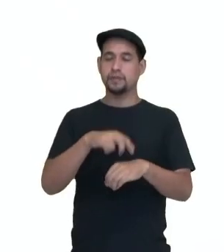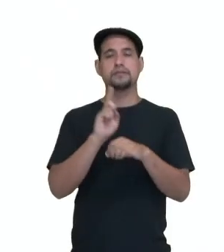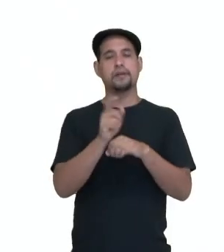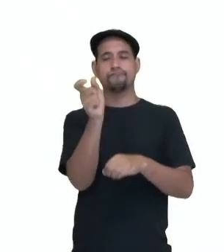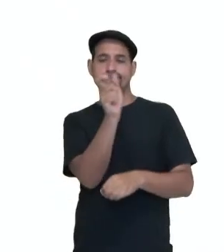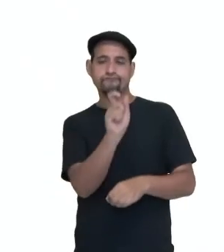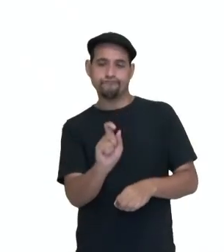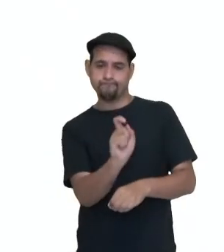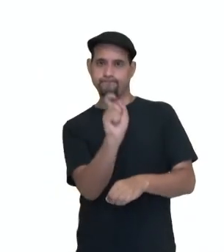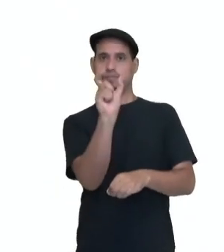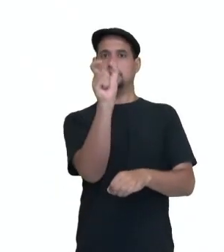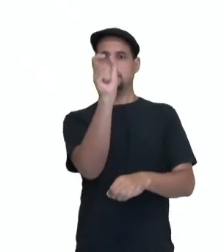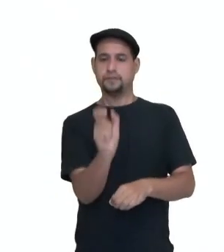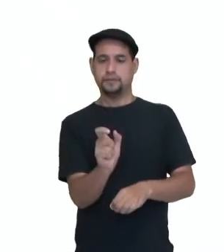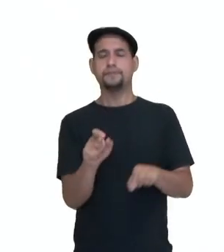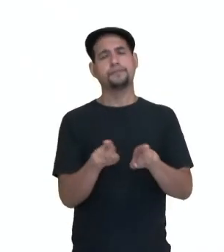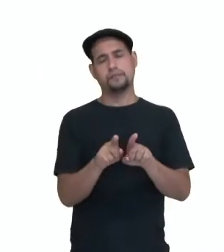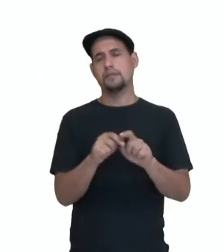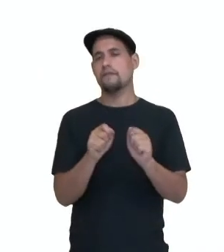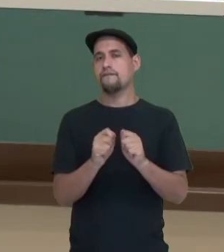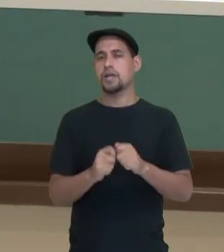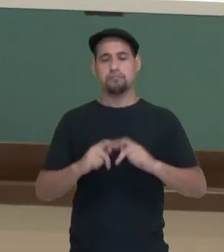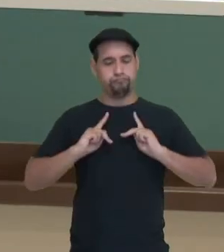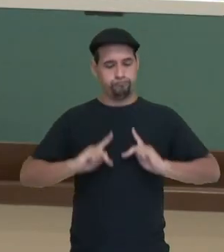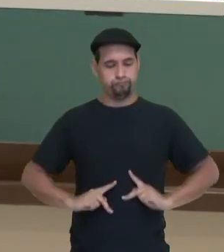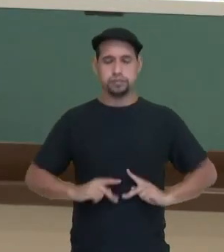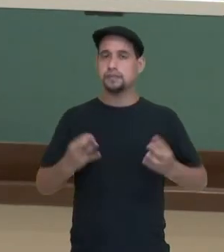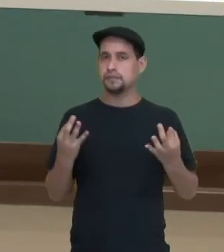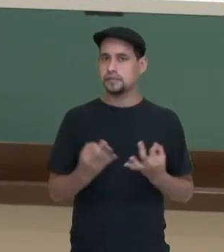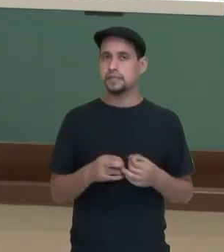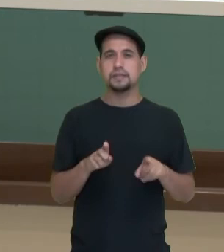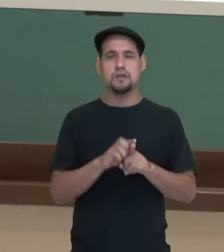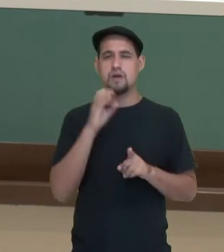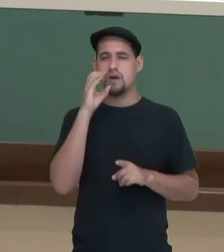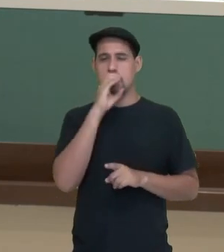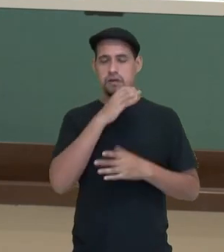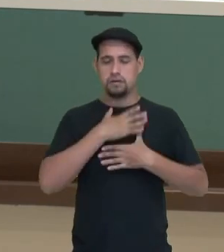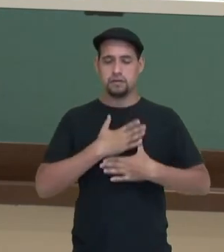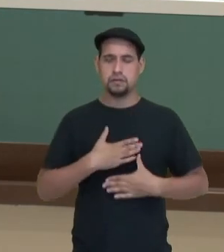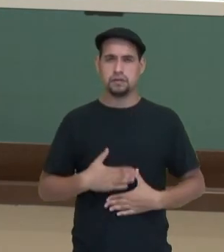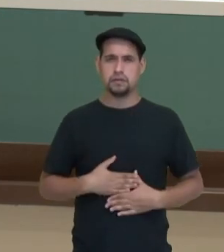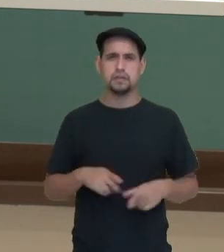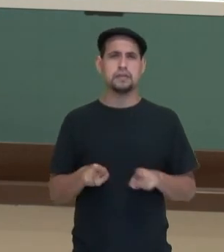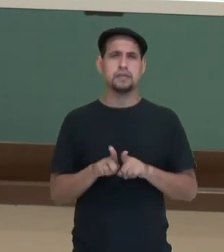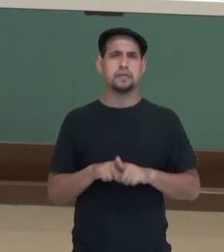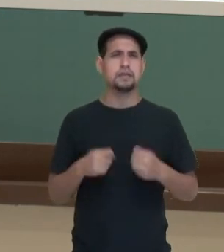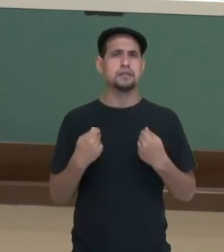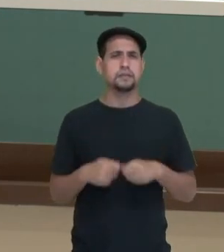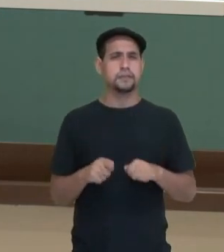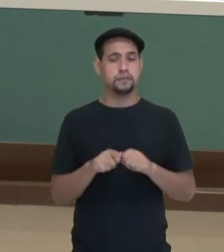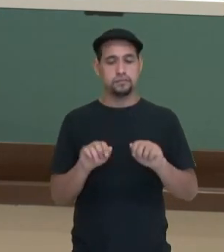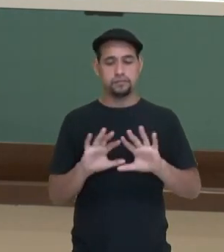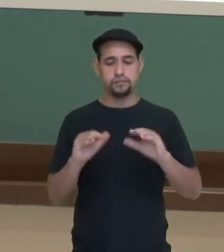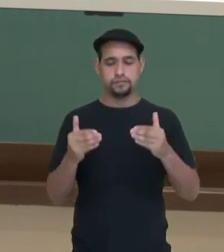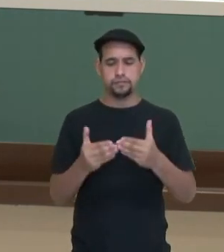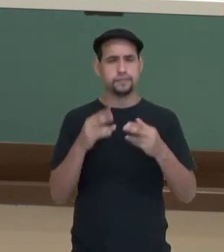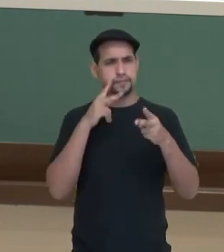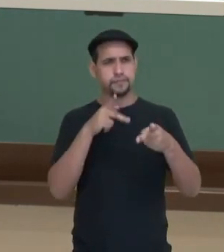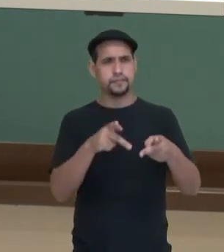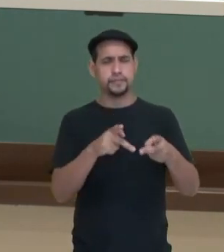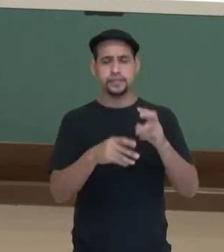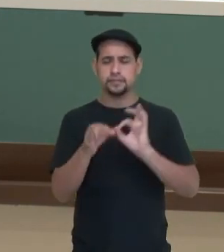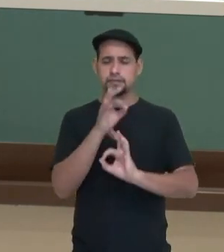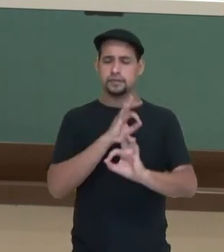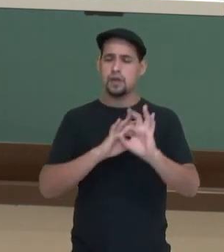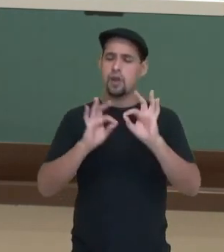deixam sustento, mas eles estabilizam a postura. Aquece o corpo e tem alta capacidade de concentração. Observe, as células são